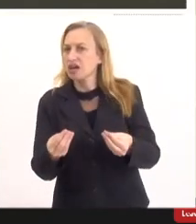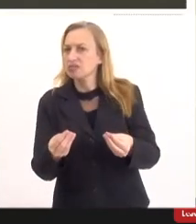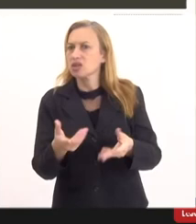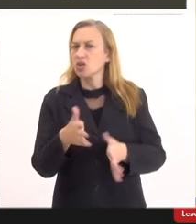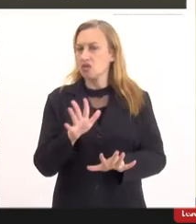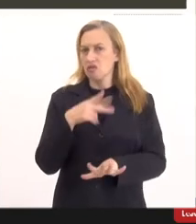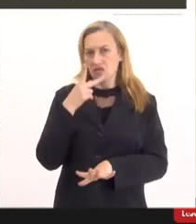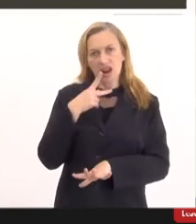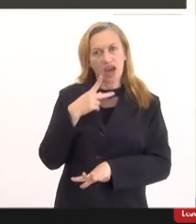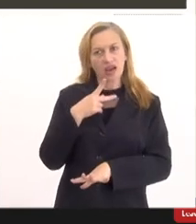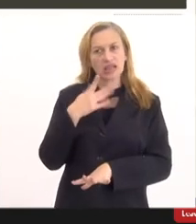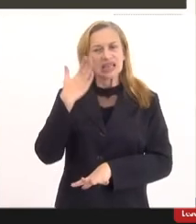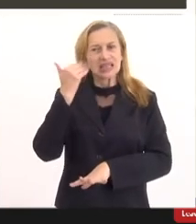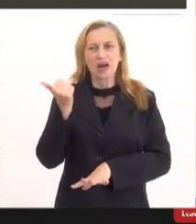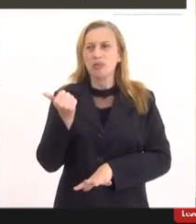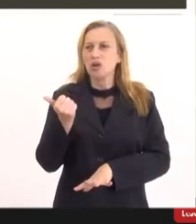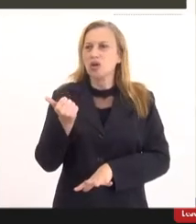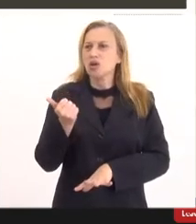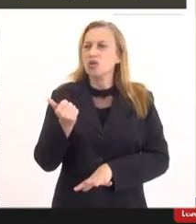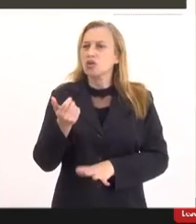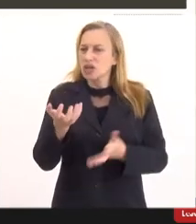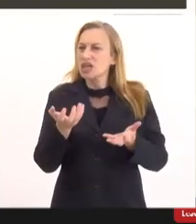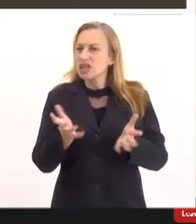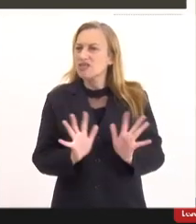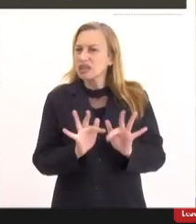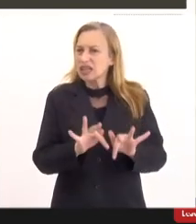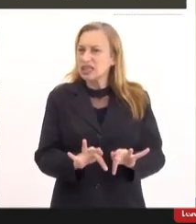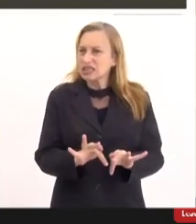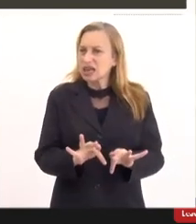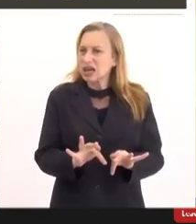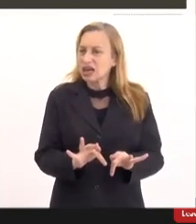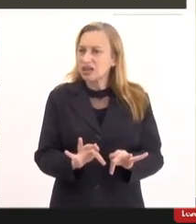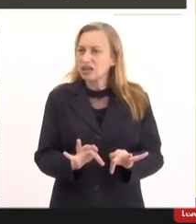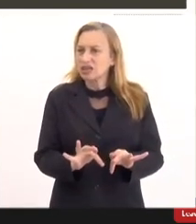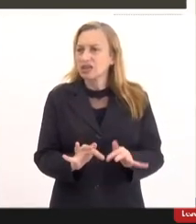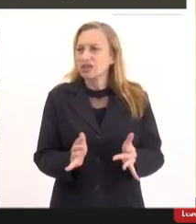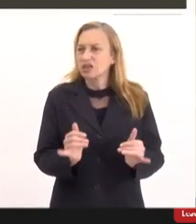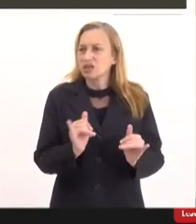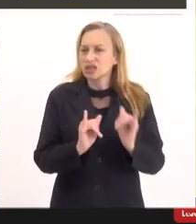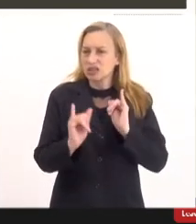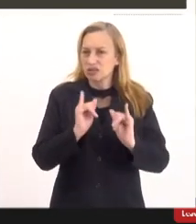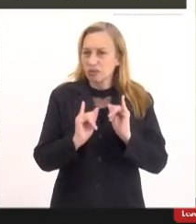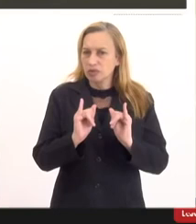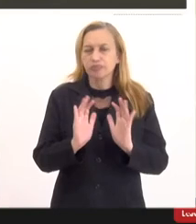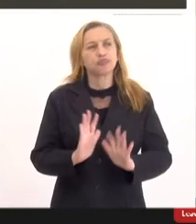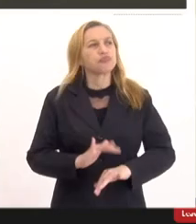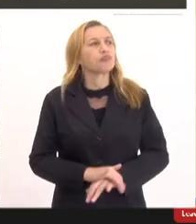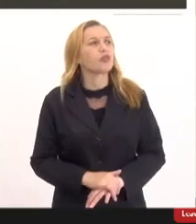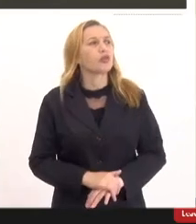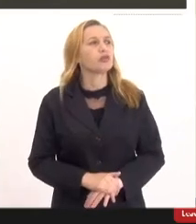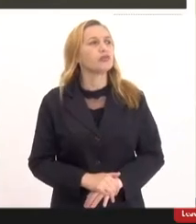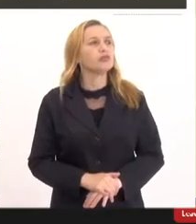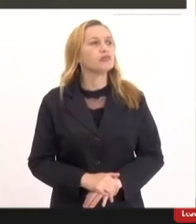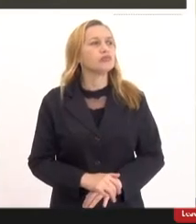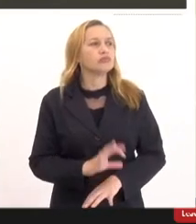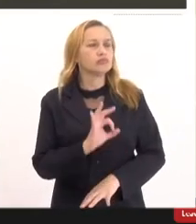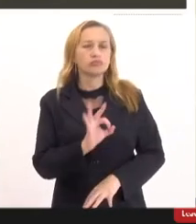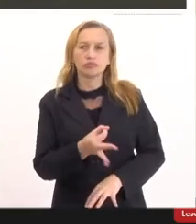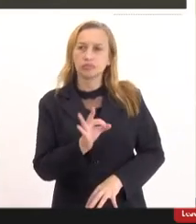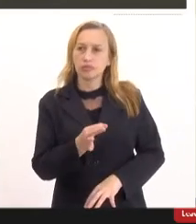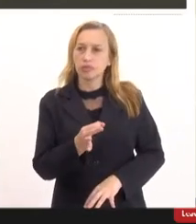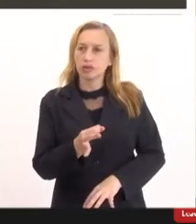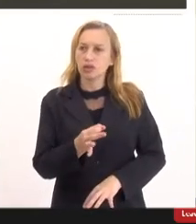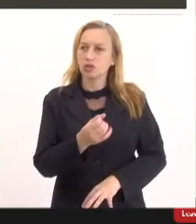para vocês sabe qual é o mais que eu queria acabar com essa palestra hoje falando para vocês aqui estatística nacional